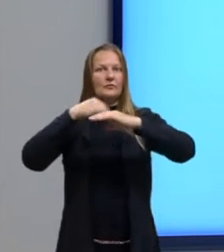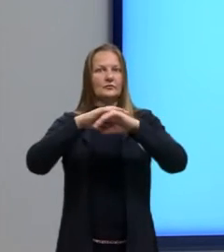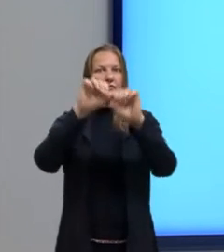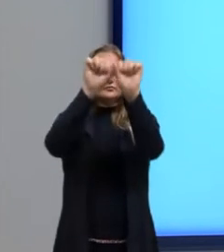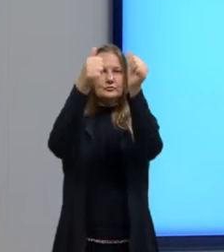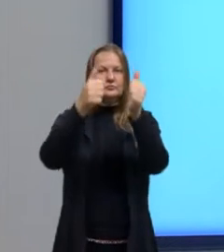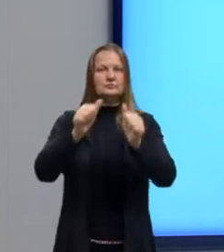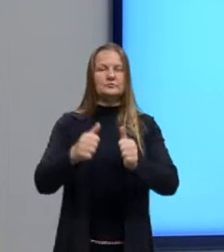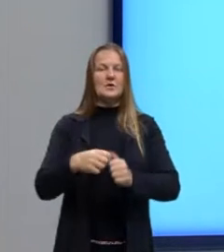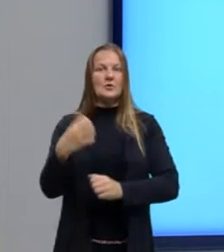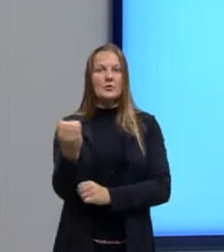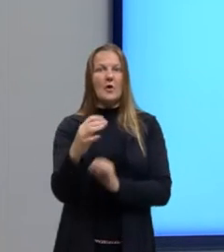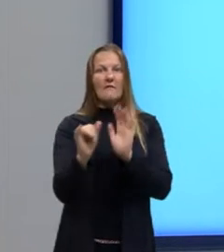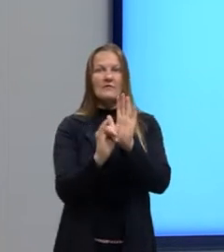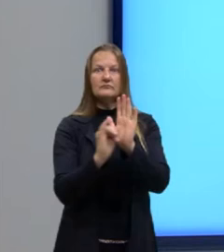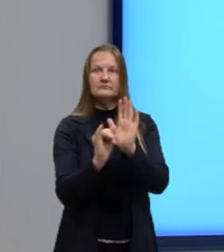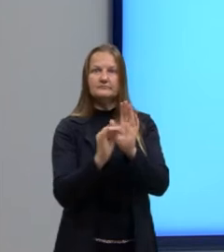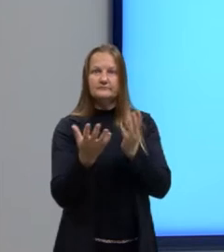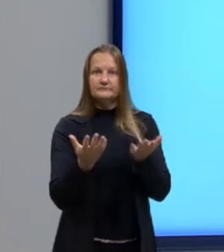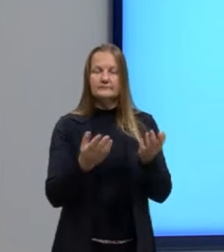construindo uma nova narrativa.